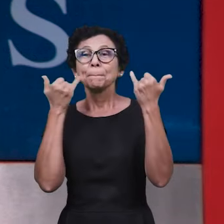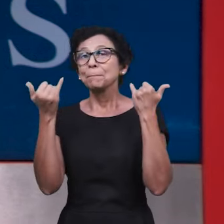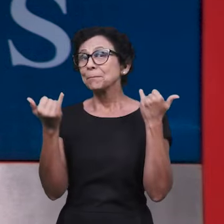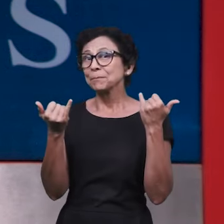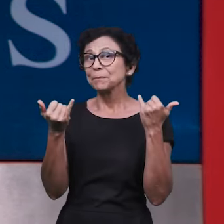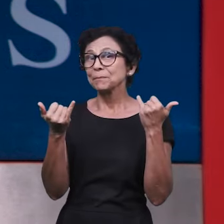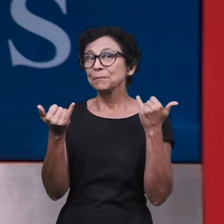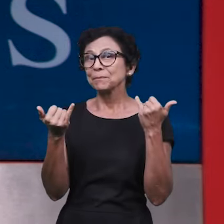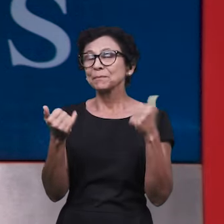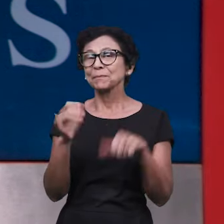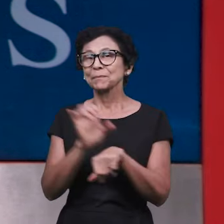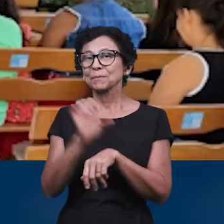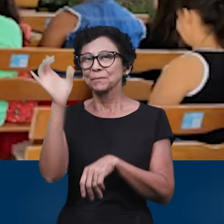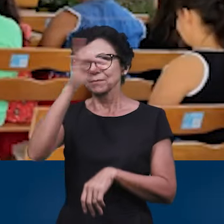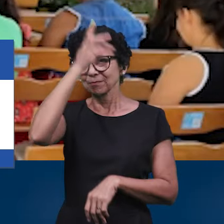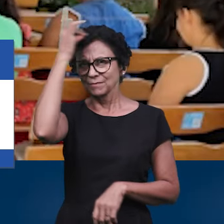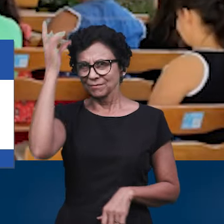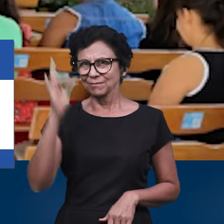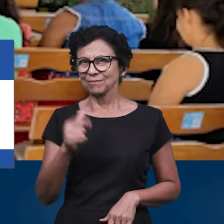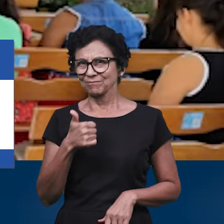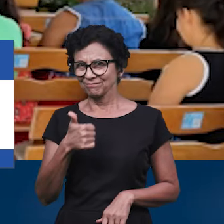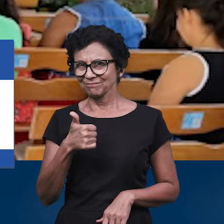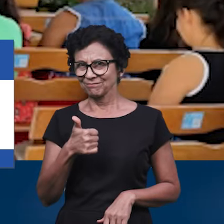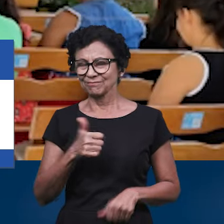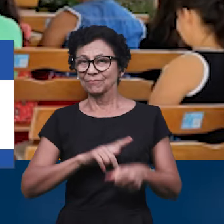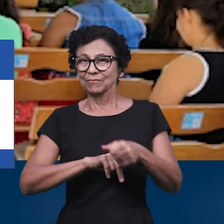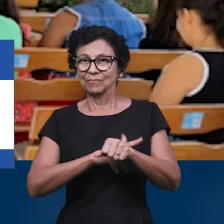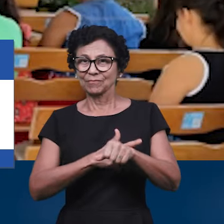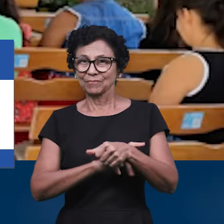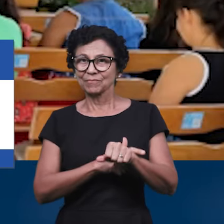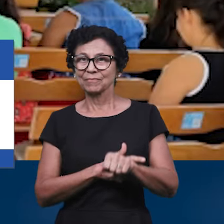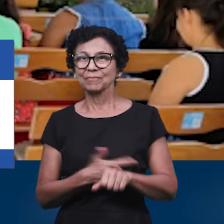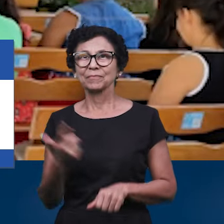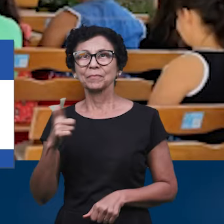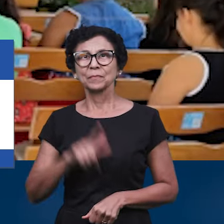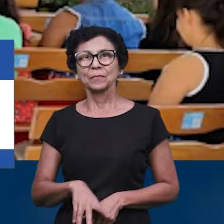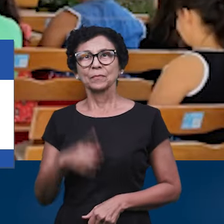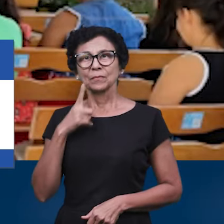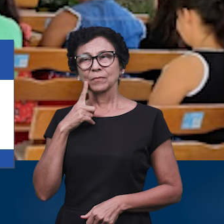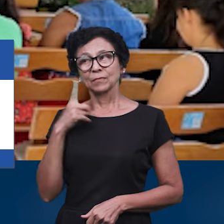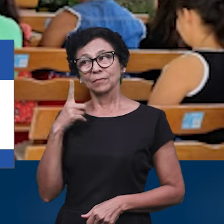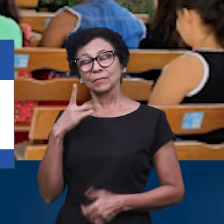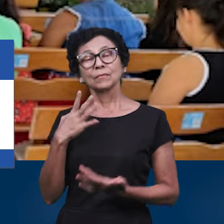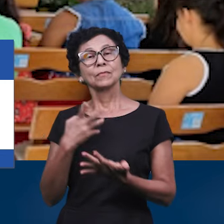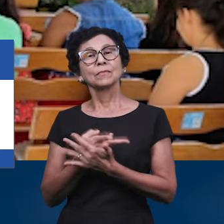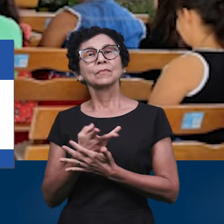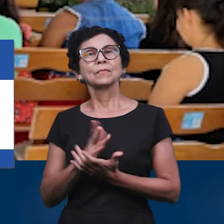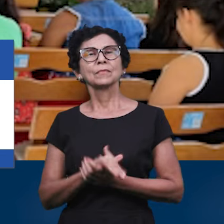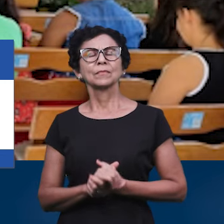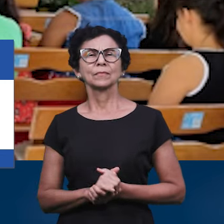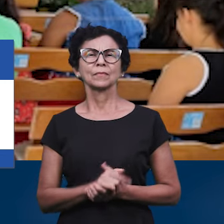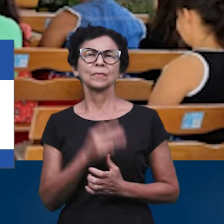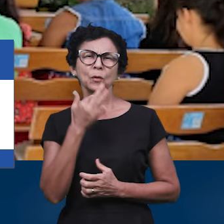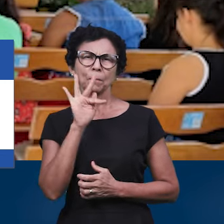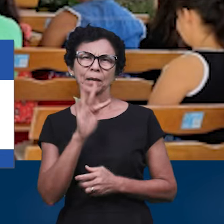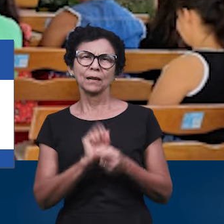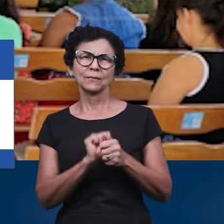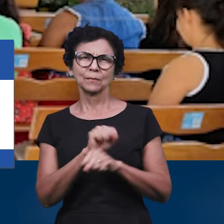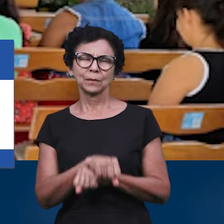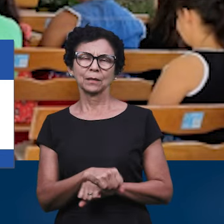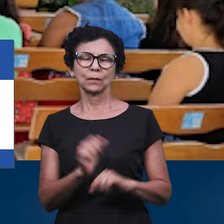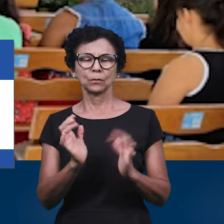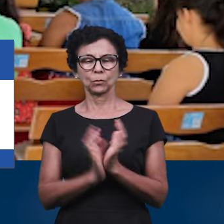do Espírito Santo, hein? Vamos falar aí mais uma vez de Guarapari? E em Guarapari, é isso mesmo, aconteceu um mini seminário com as